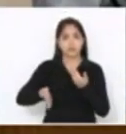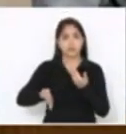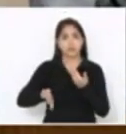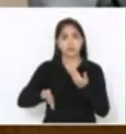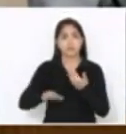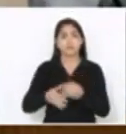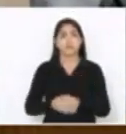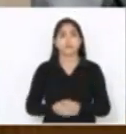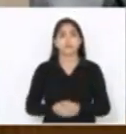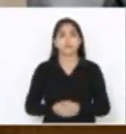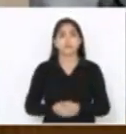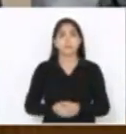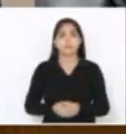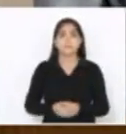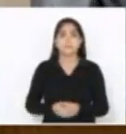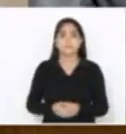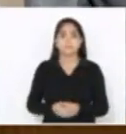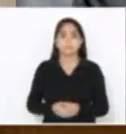conjunta, pois é.